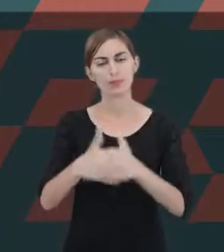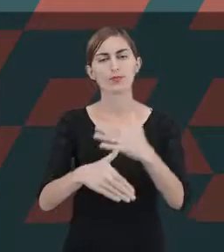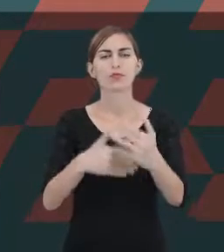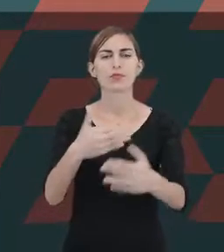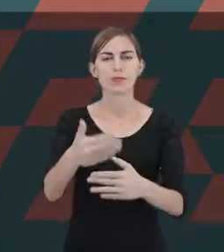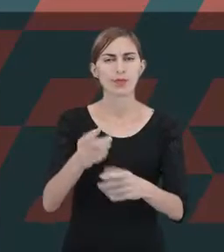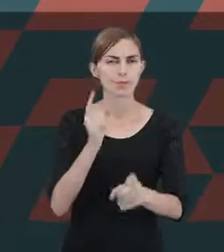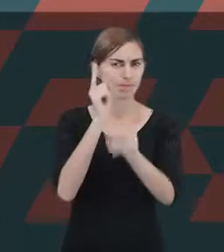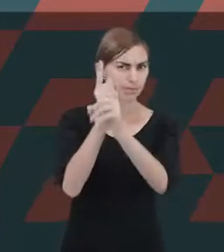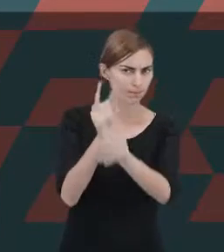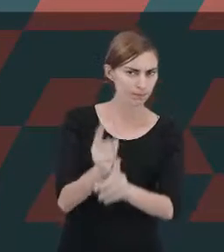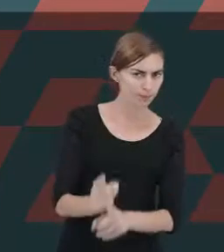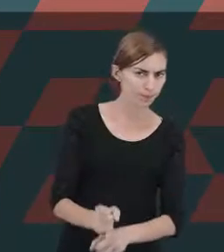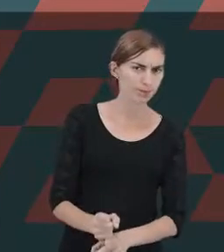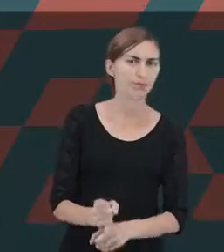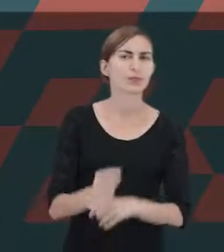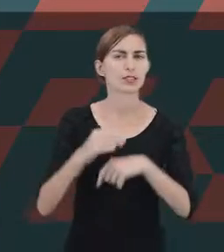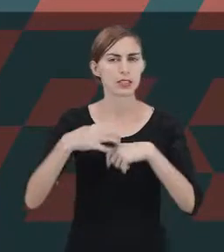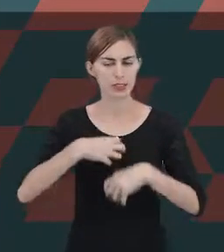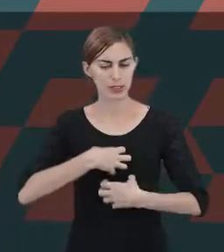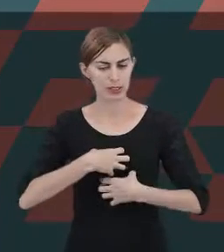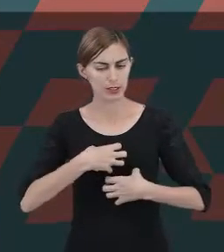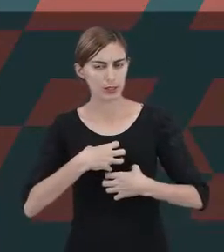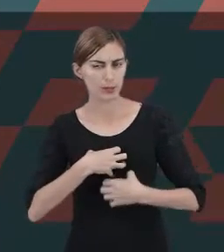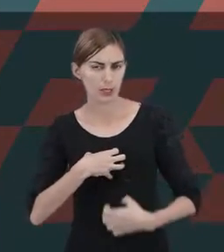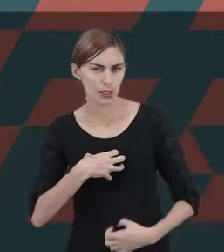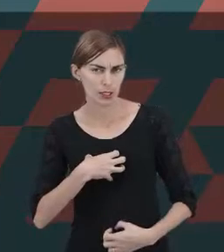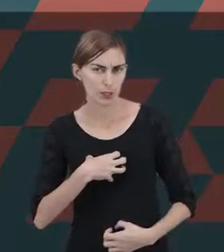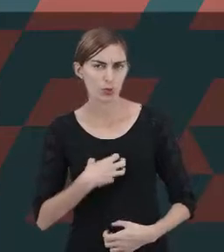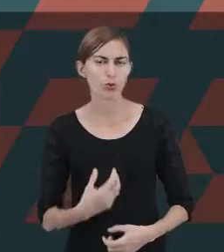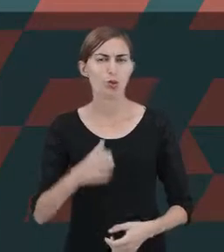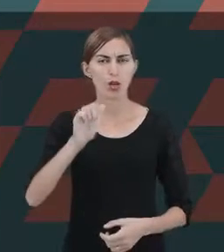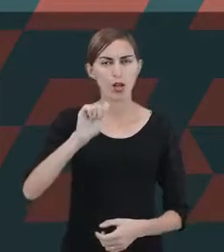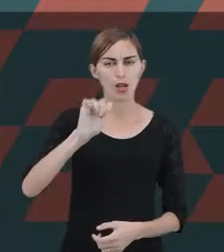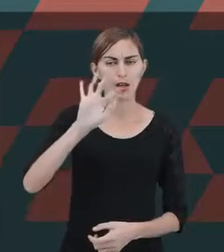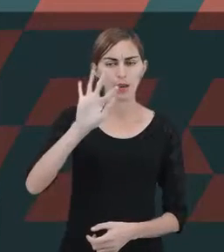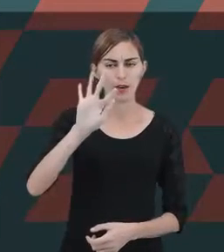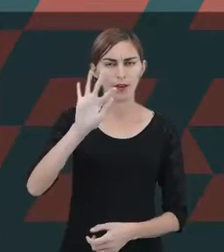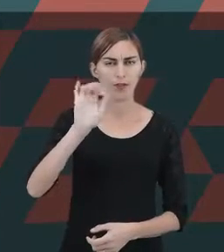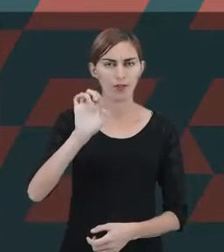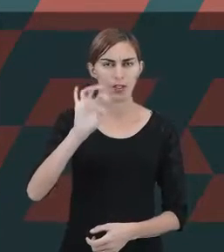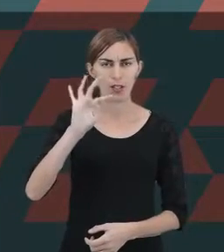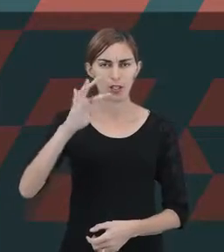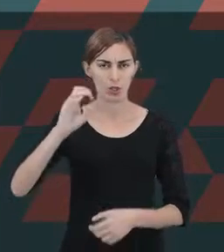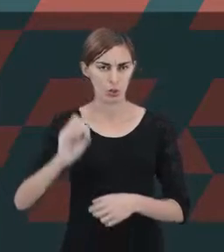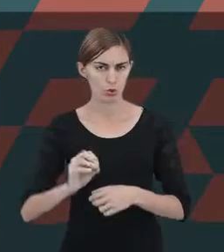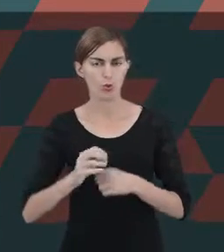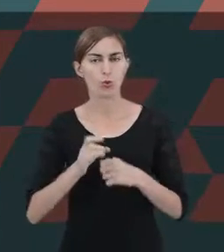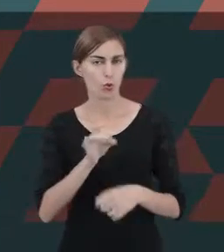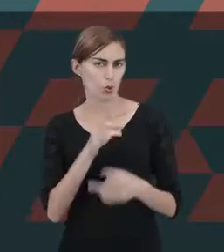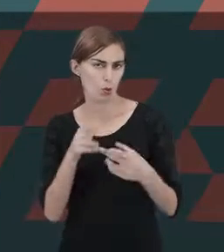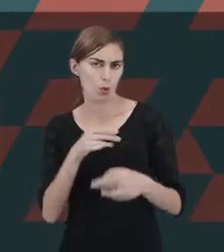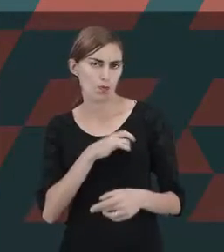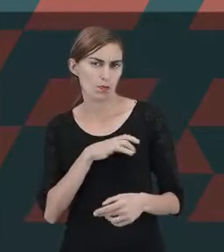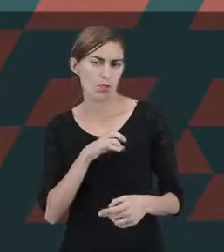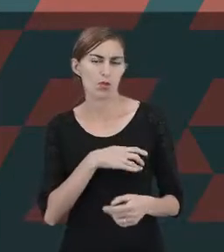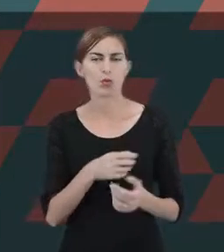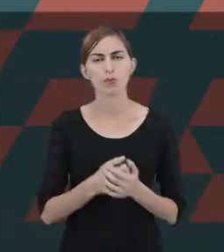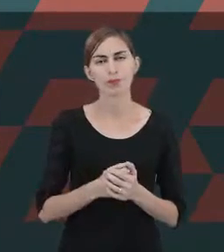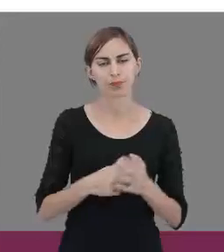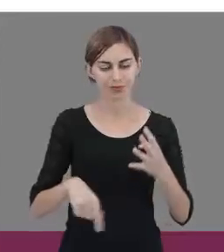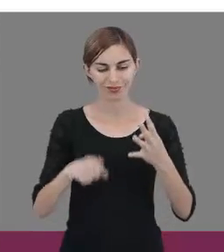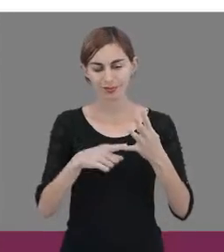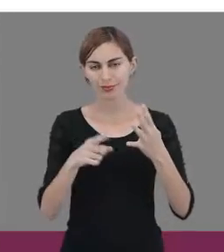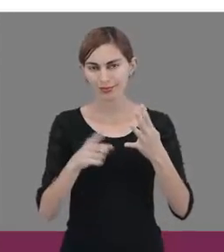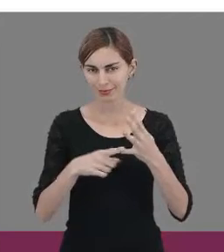identificação de sentimentos e afetos, como medo, por exemplo. Já o quarto aspecto, os